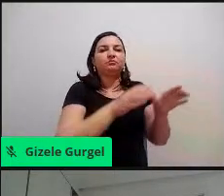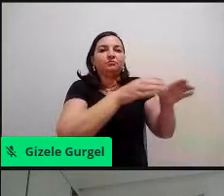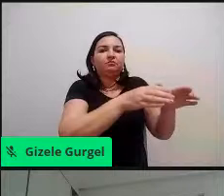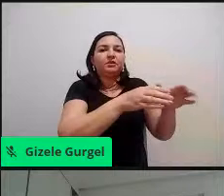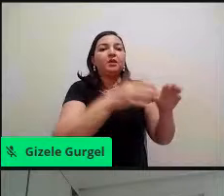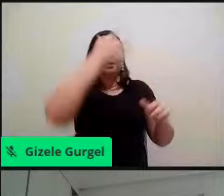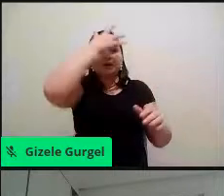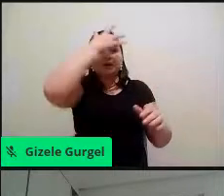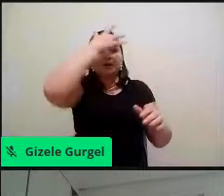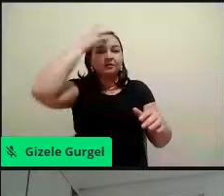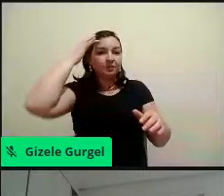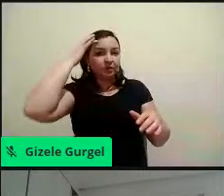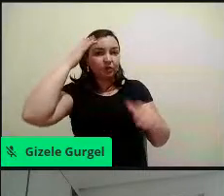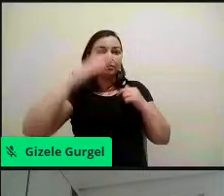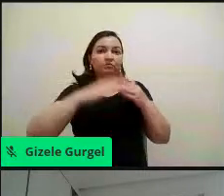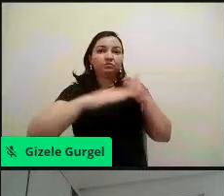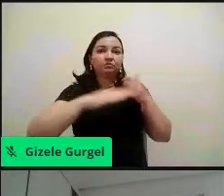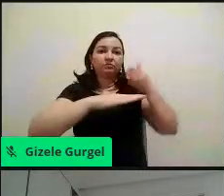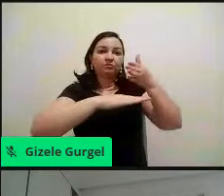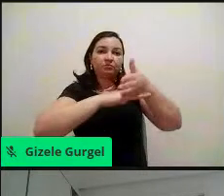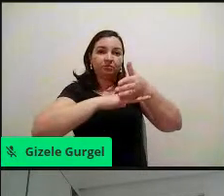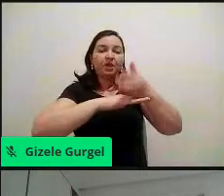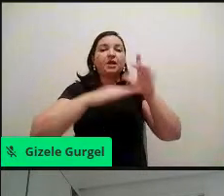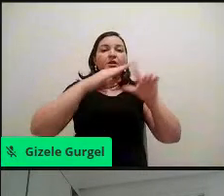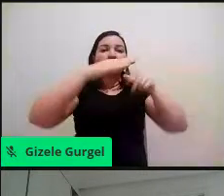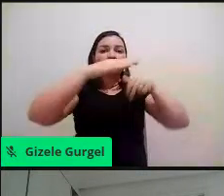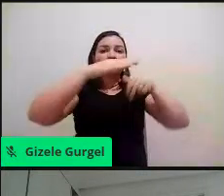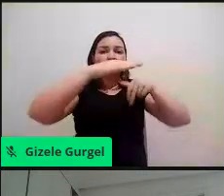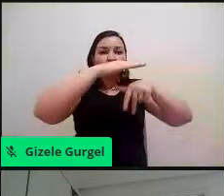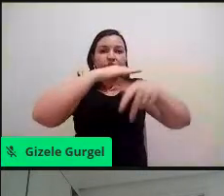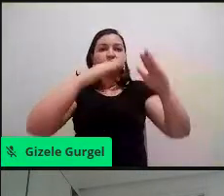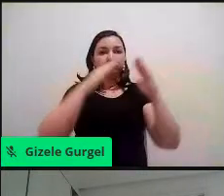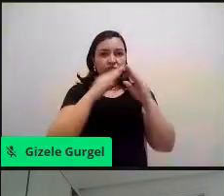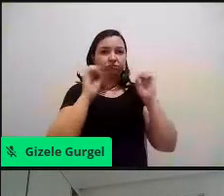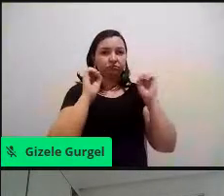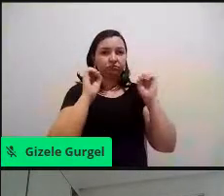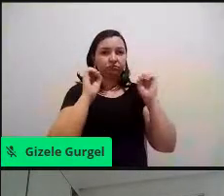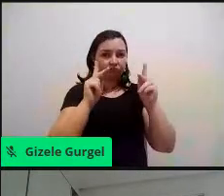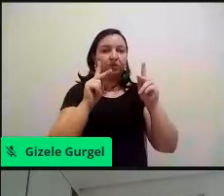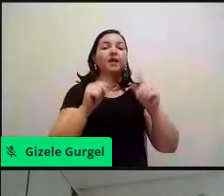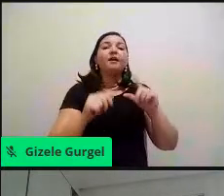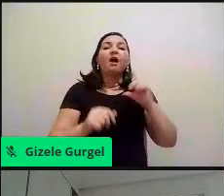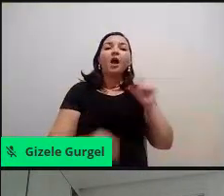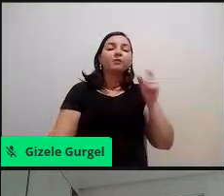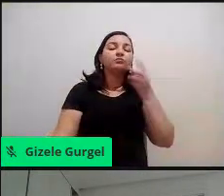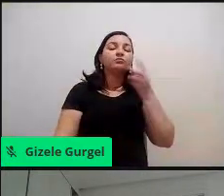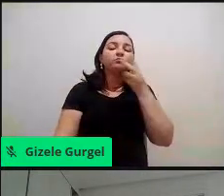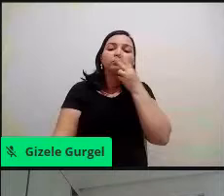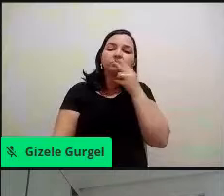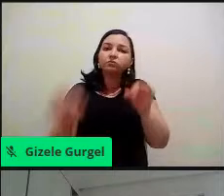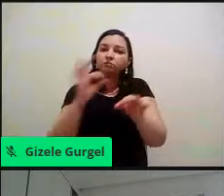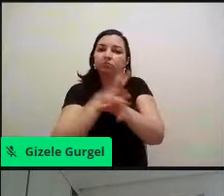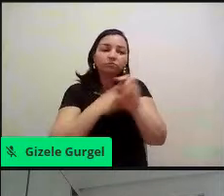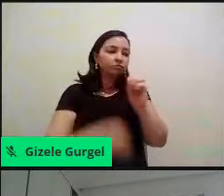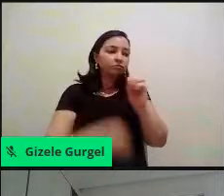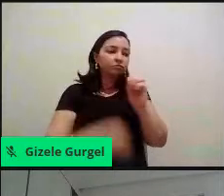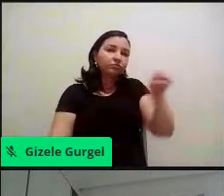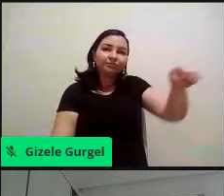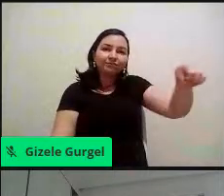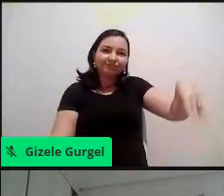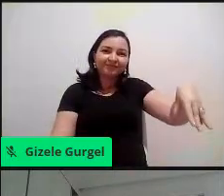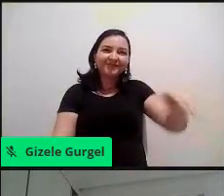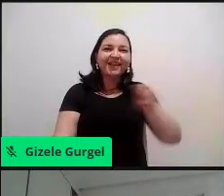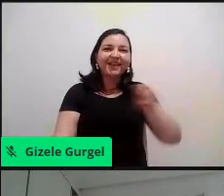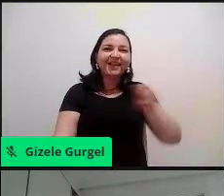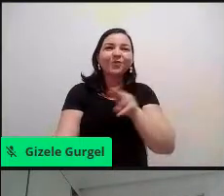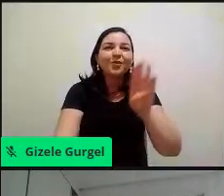clientes dele colocassem essas bitucas, na bituqueira que a gente chamou, porque